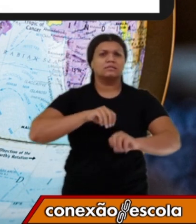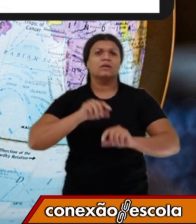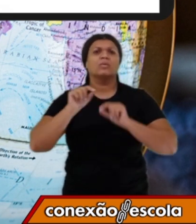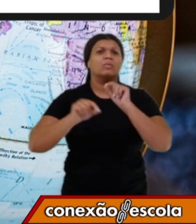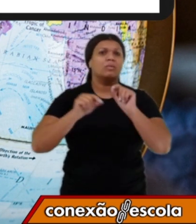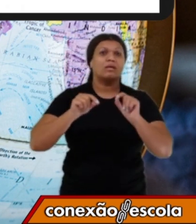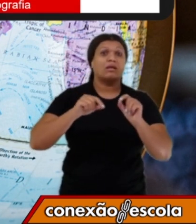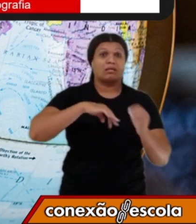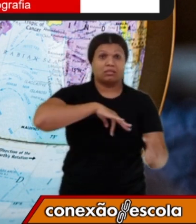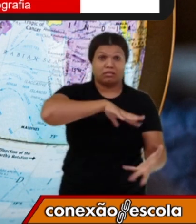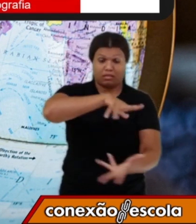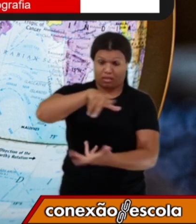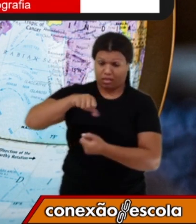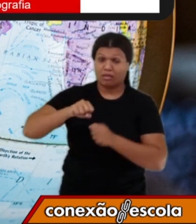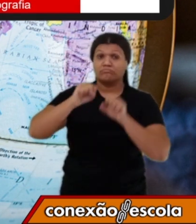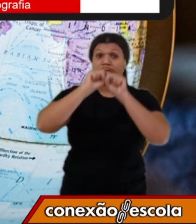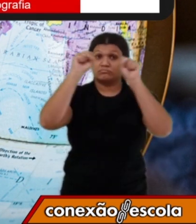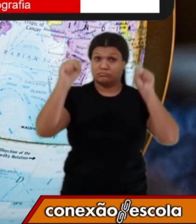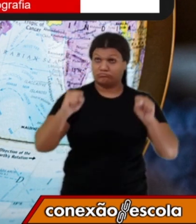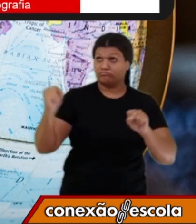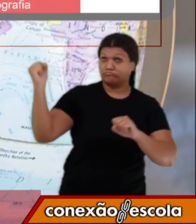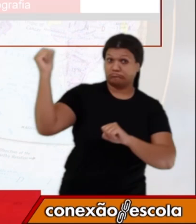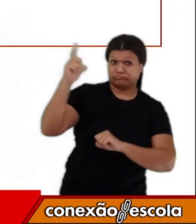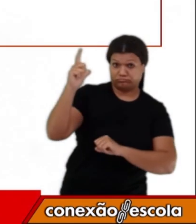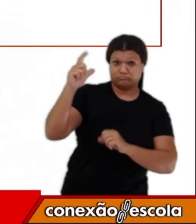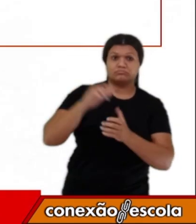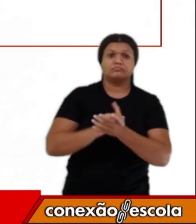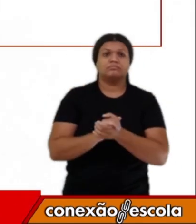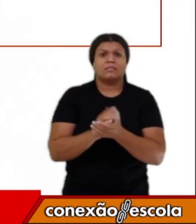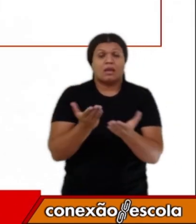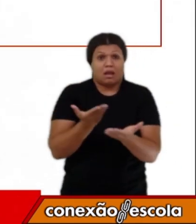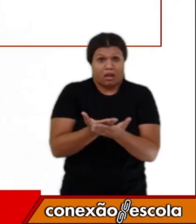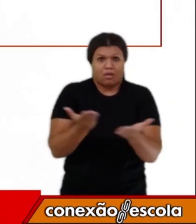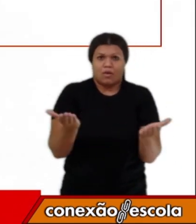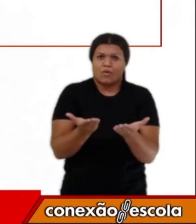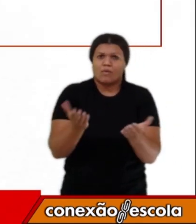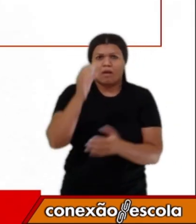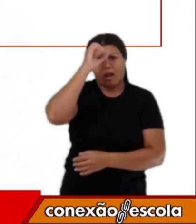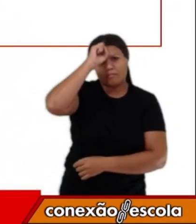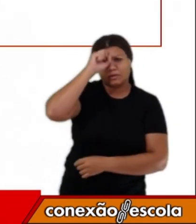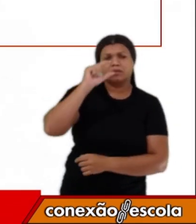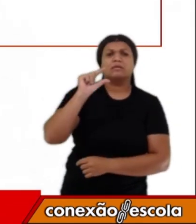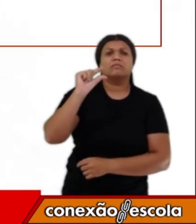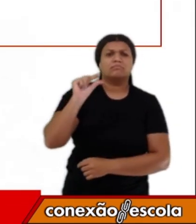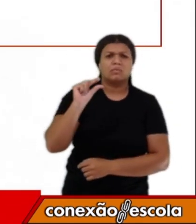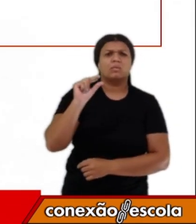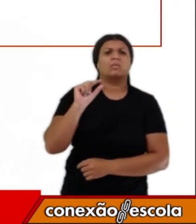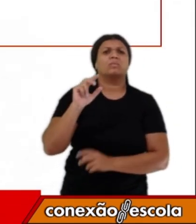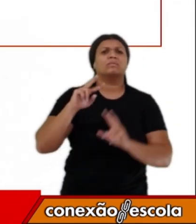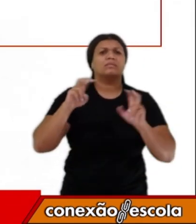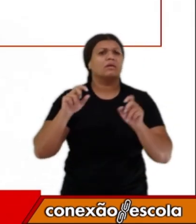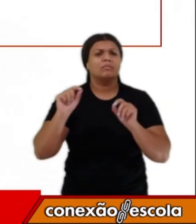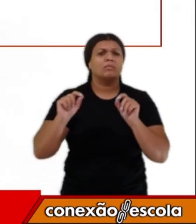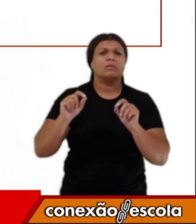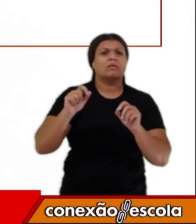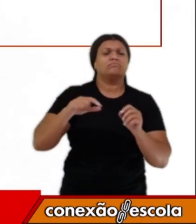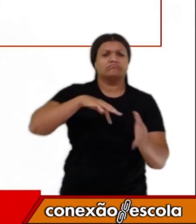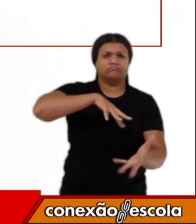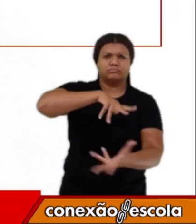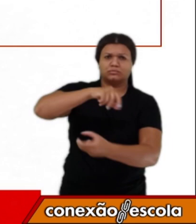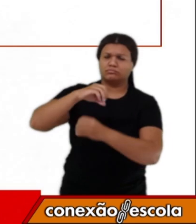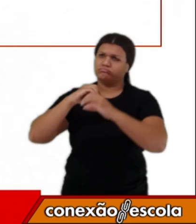e o Sistema Solar. Na aula de hoje, nós vamos aprender um pouco sobre o Universo, o Sistema Solar e os